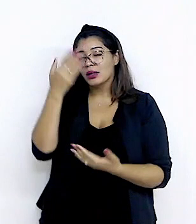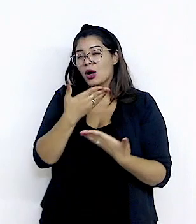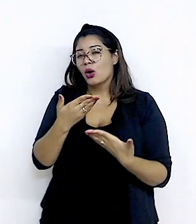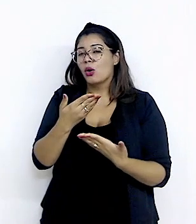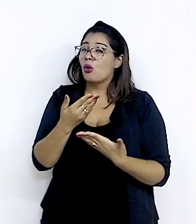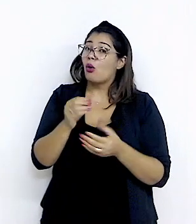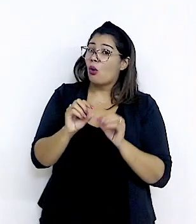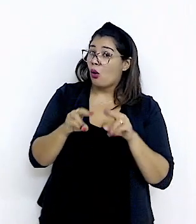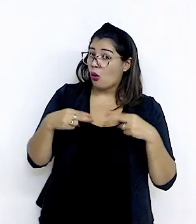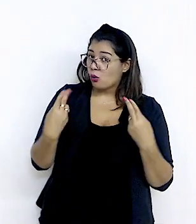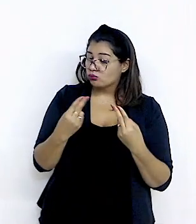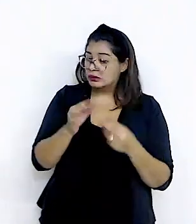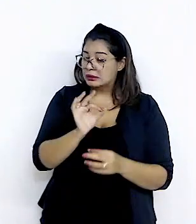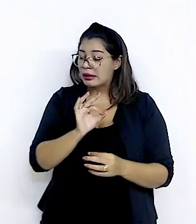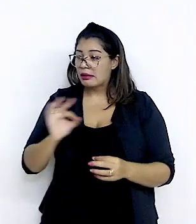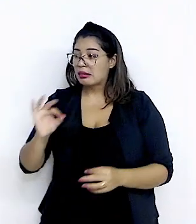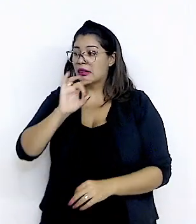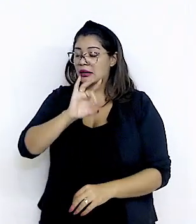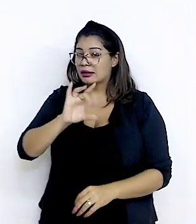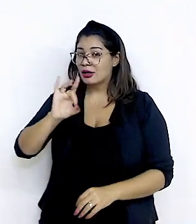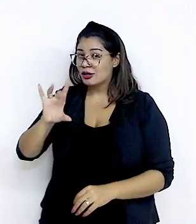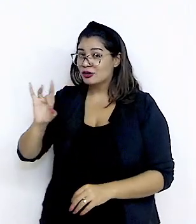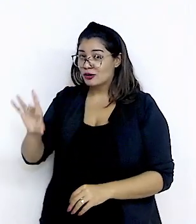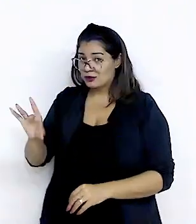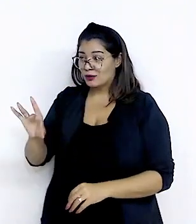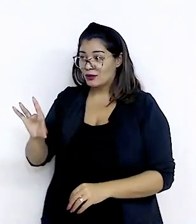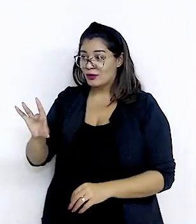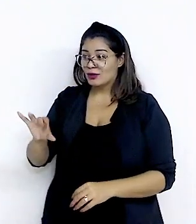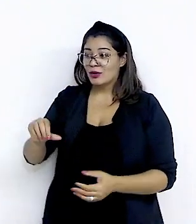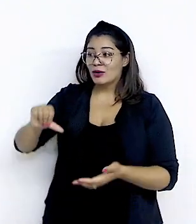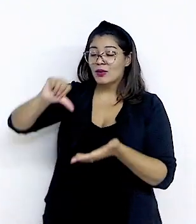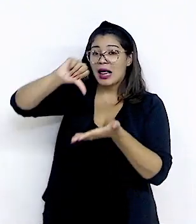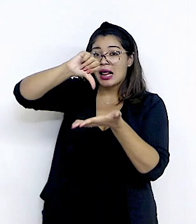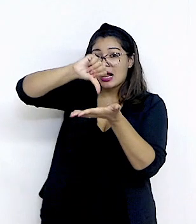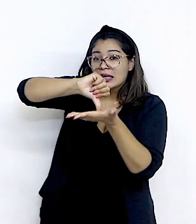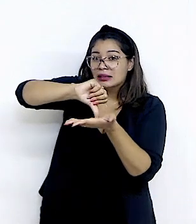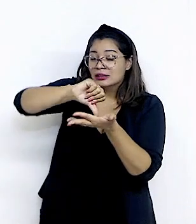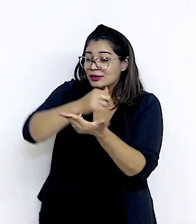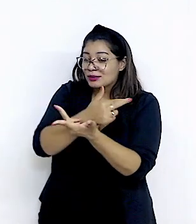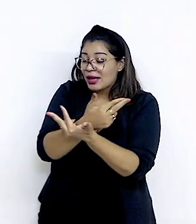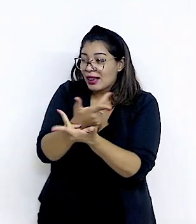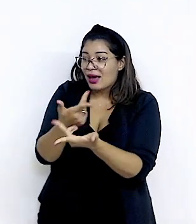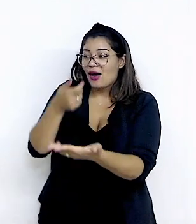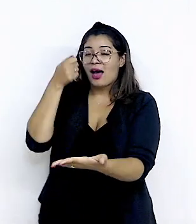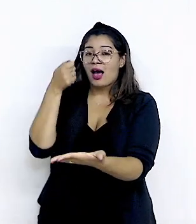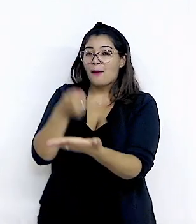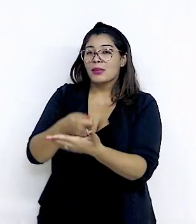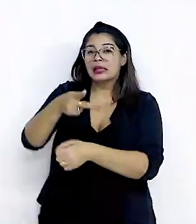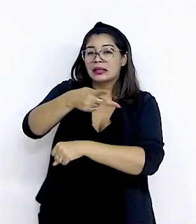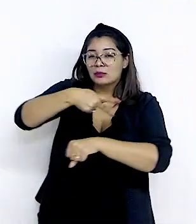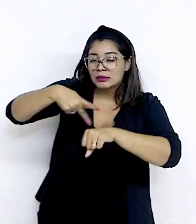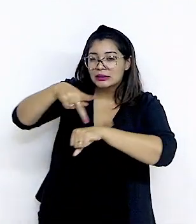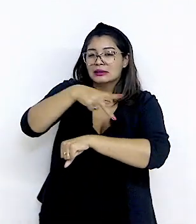individualizada No caso do Irã Considerando as sanções internacionais Aplicadas ao país